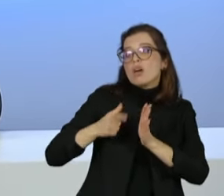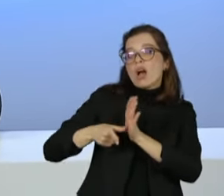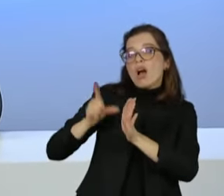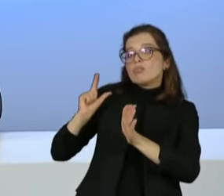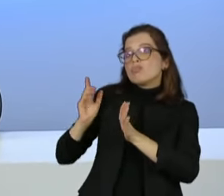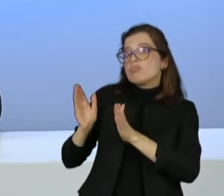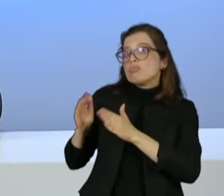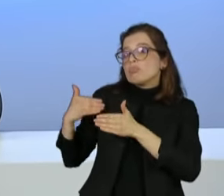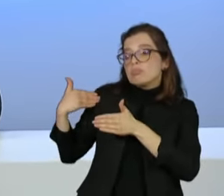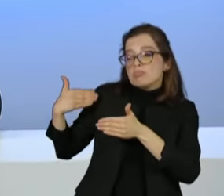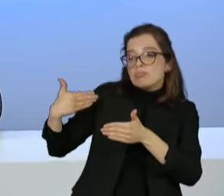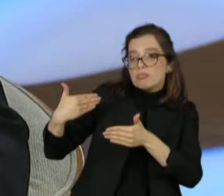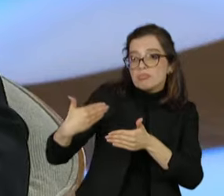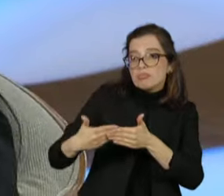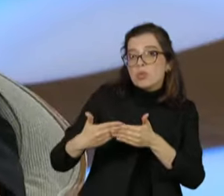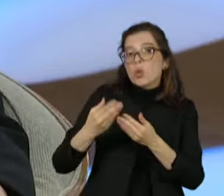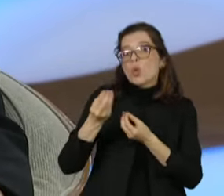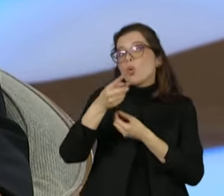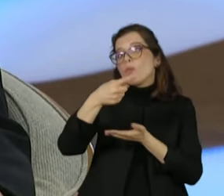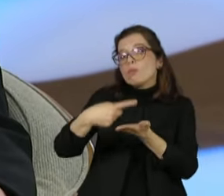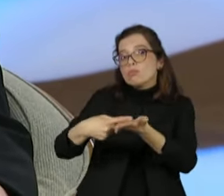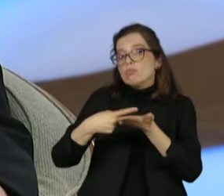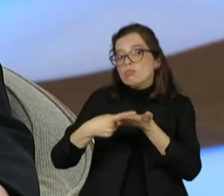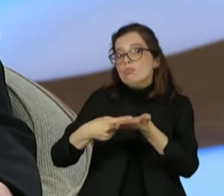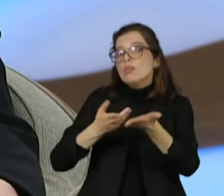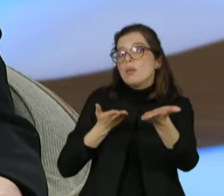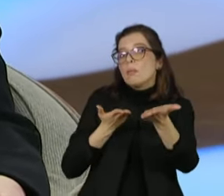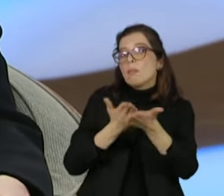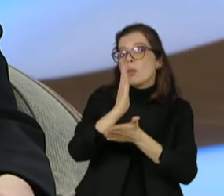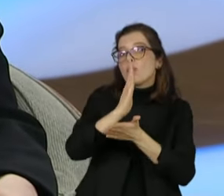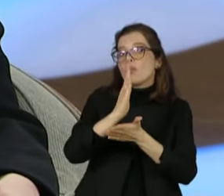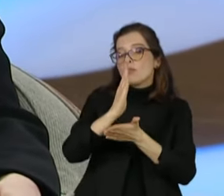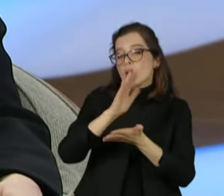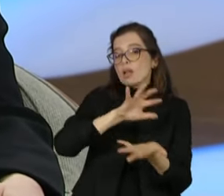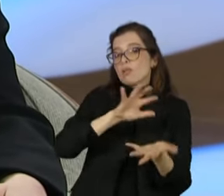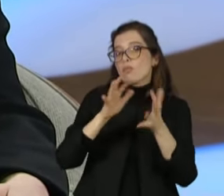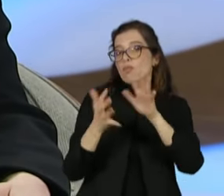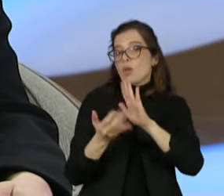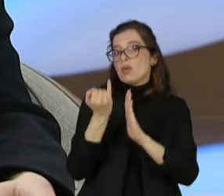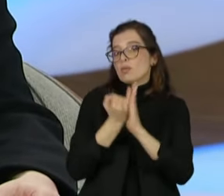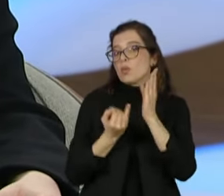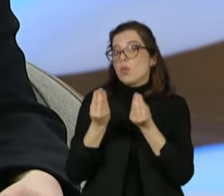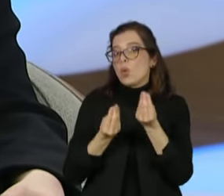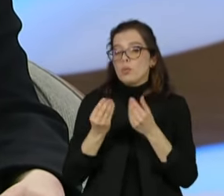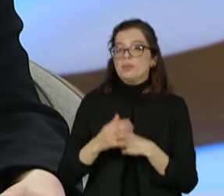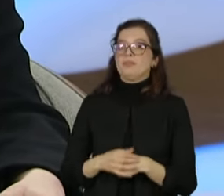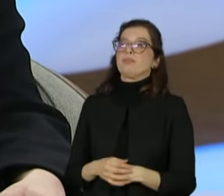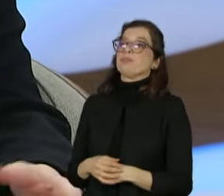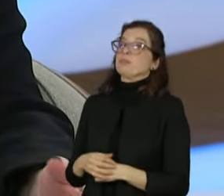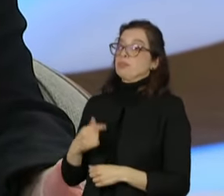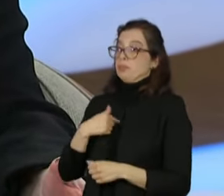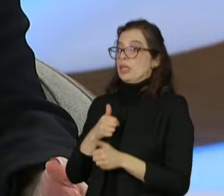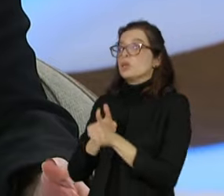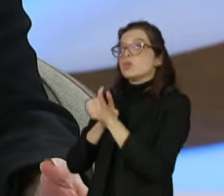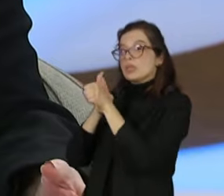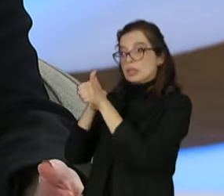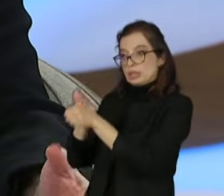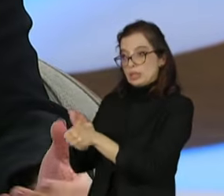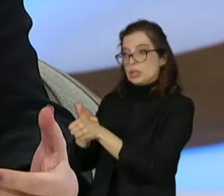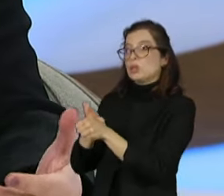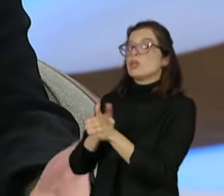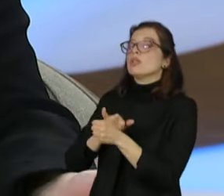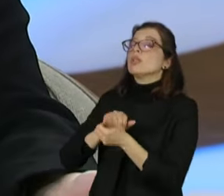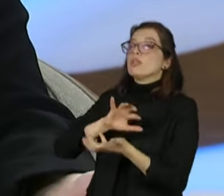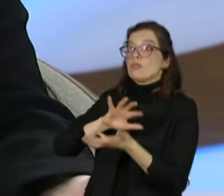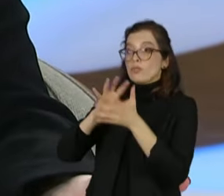aprovar essa proposta? Caterine, eu acompanho a reforma tributária há 30 anos. Realmente, você tem toda a razão, nunca sai do papel.